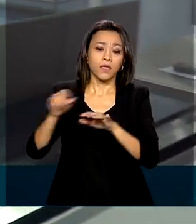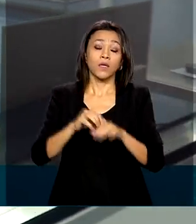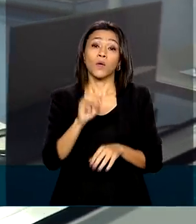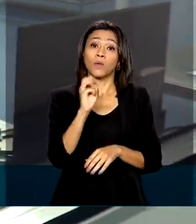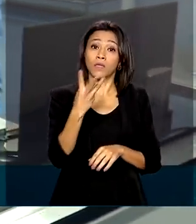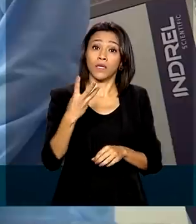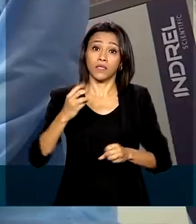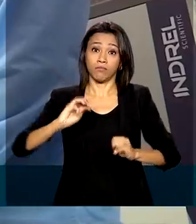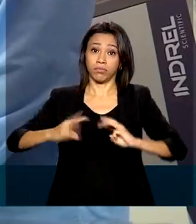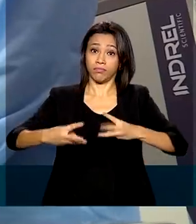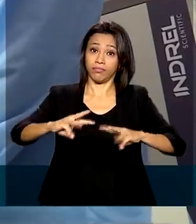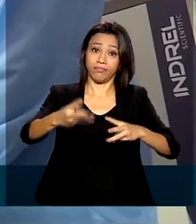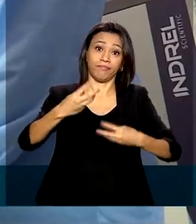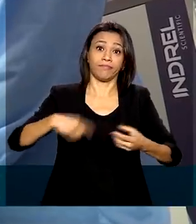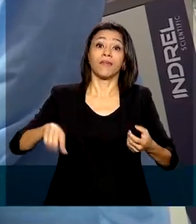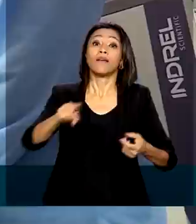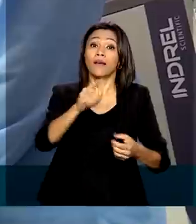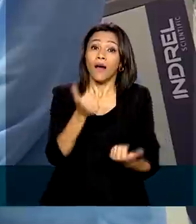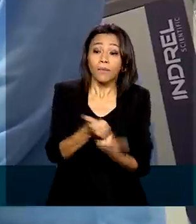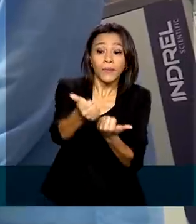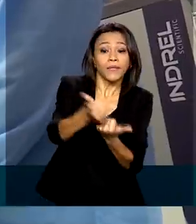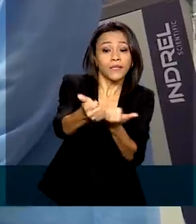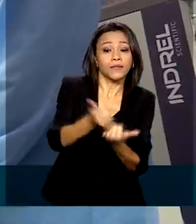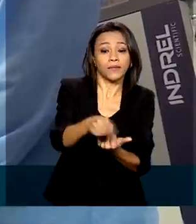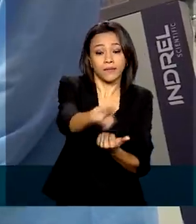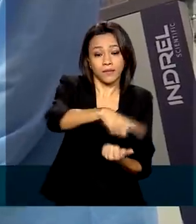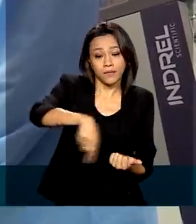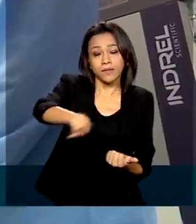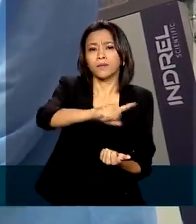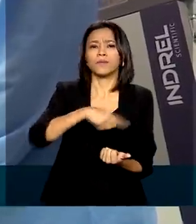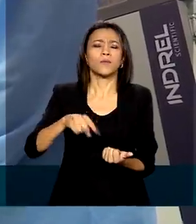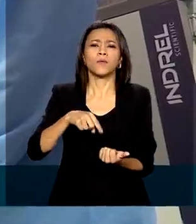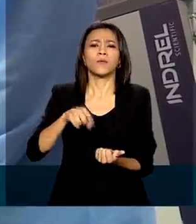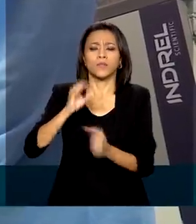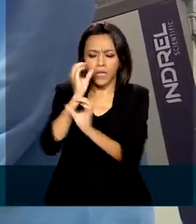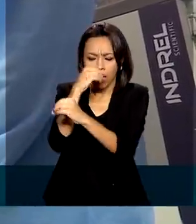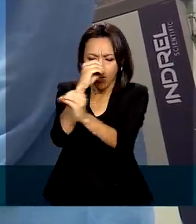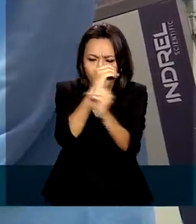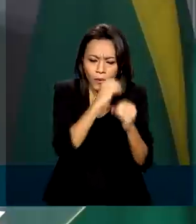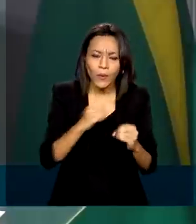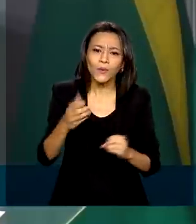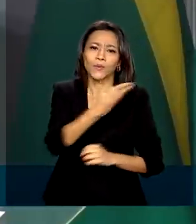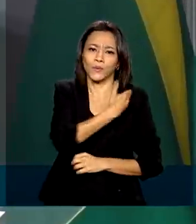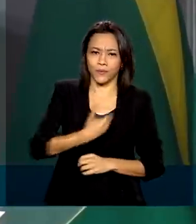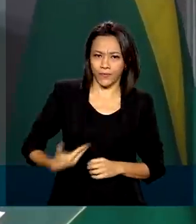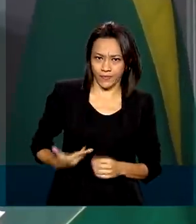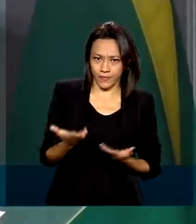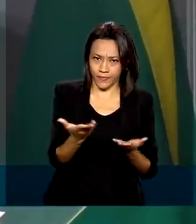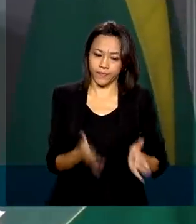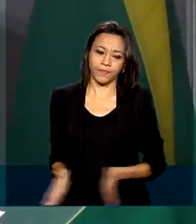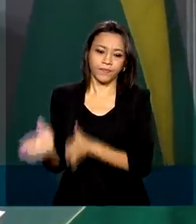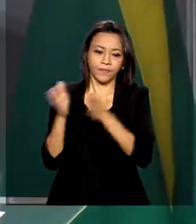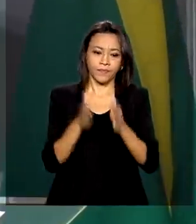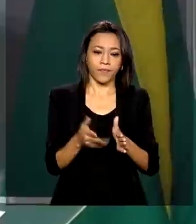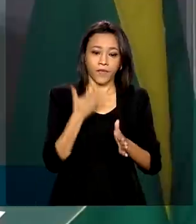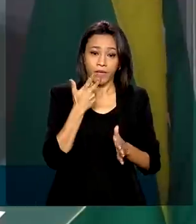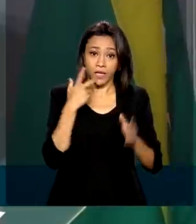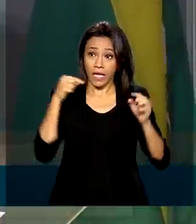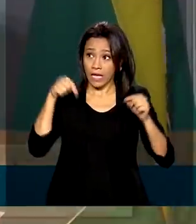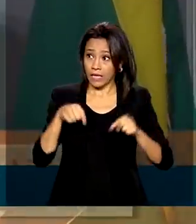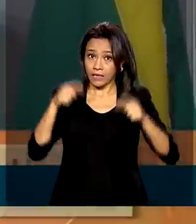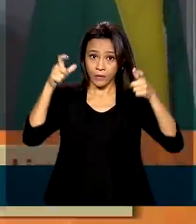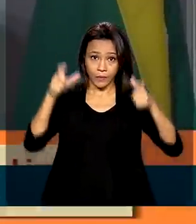turnos de trabalho, prestando apoio aos laboratórios centrais de saúde pública. Essa unidade aqui,